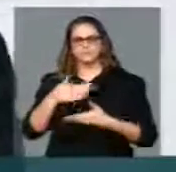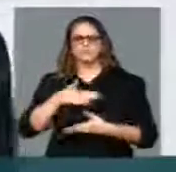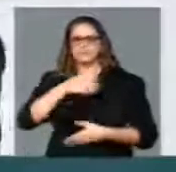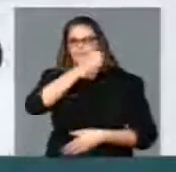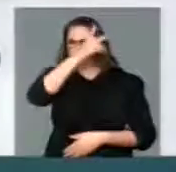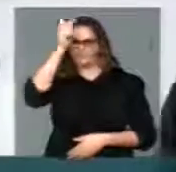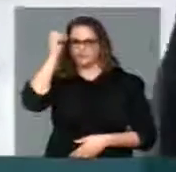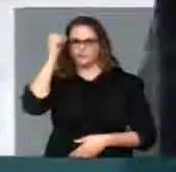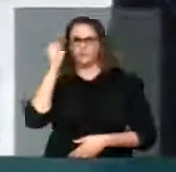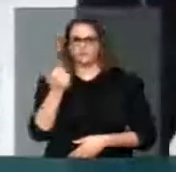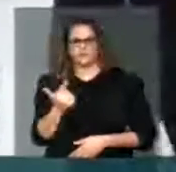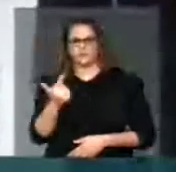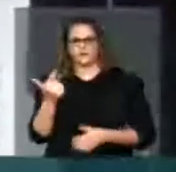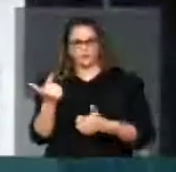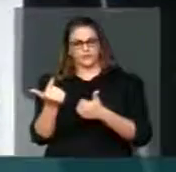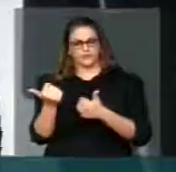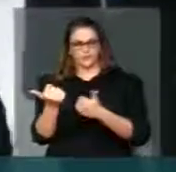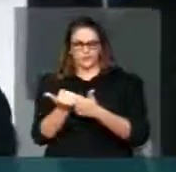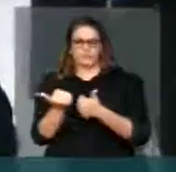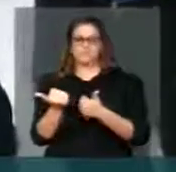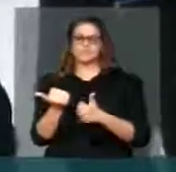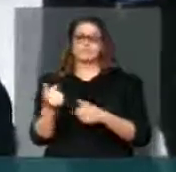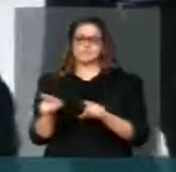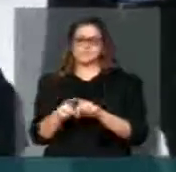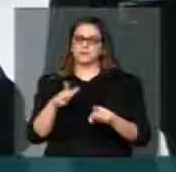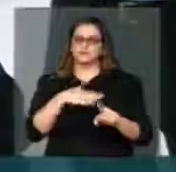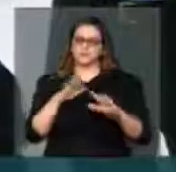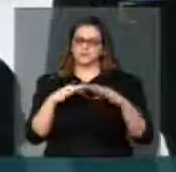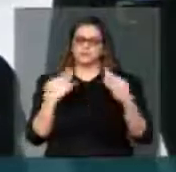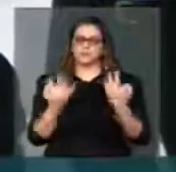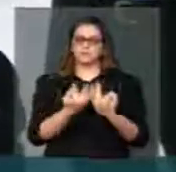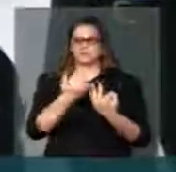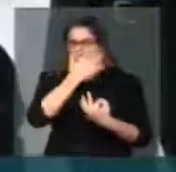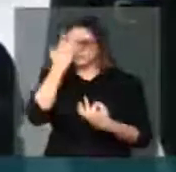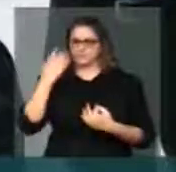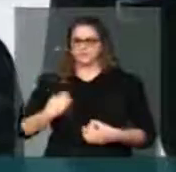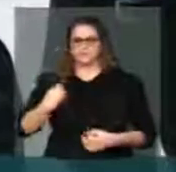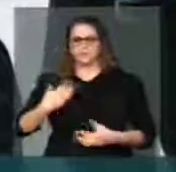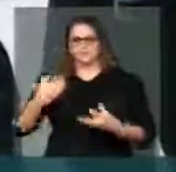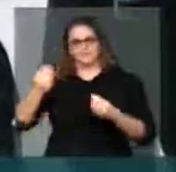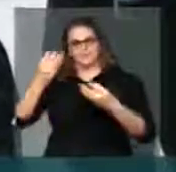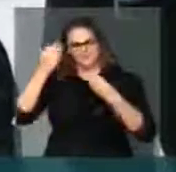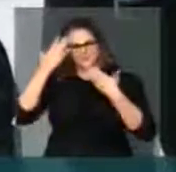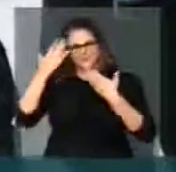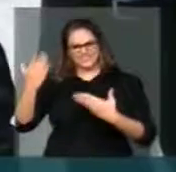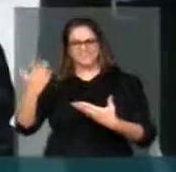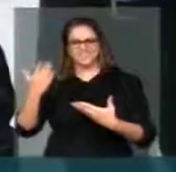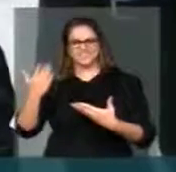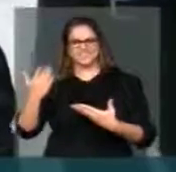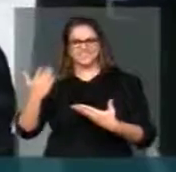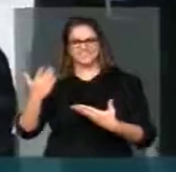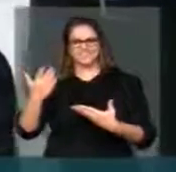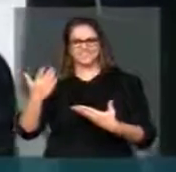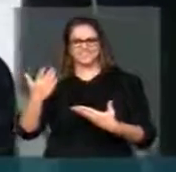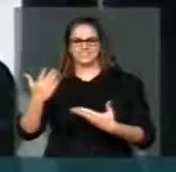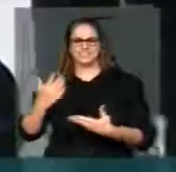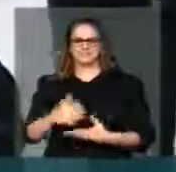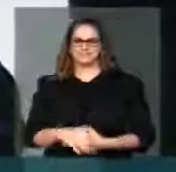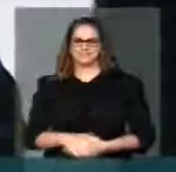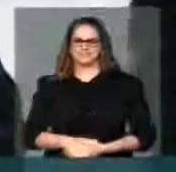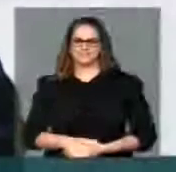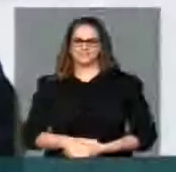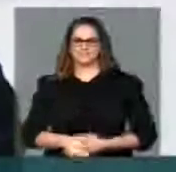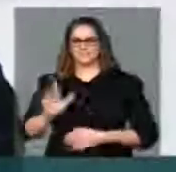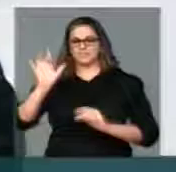ao vice-x, à minha família e todos que estavam lá presentes. Muito obrigado pela homenagem. Este reconhecimento